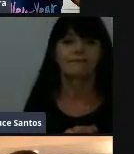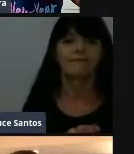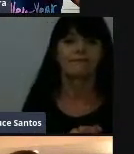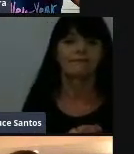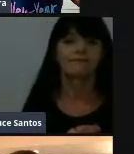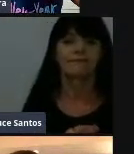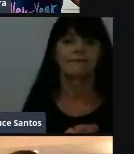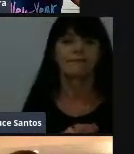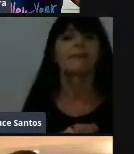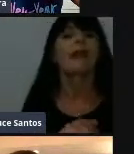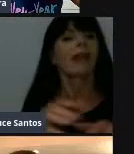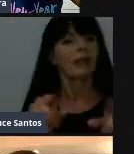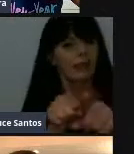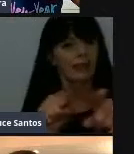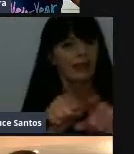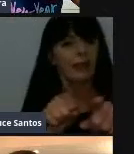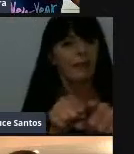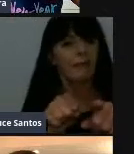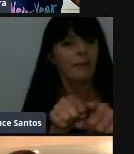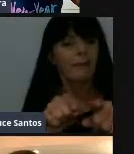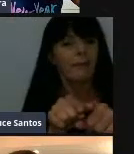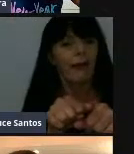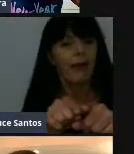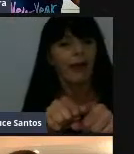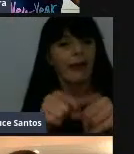Cultivamos alimentos.